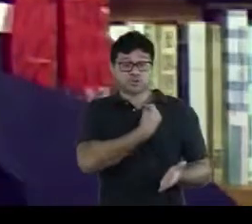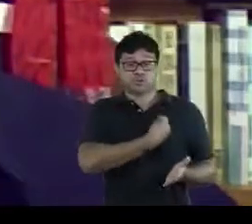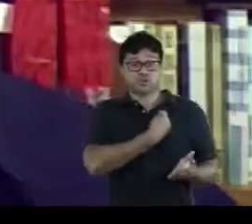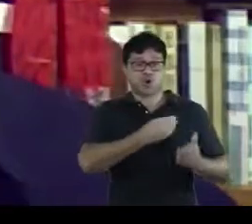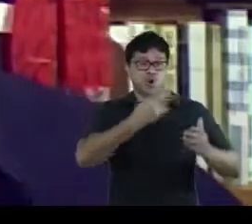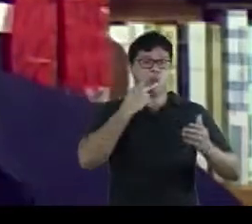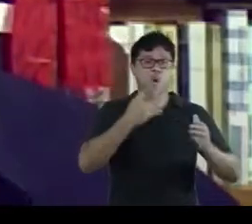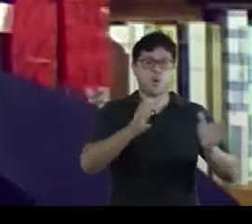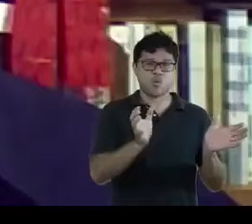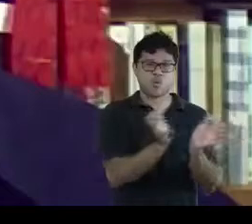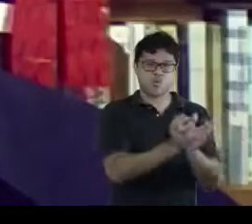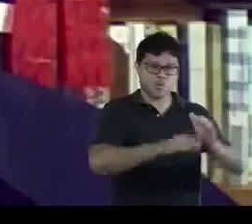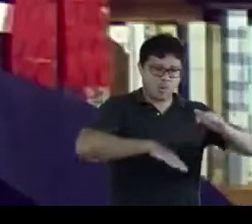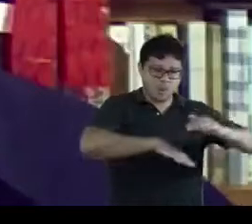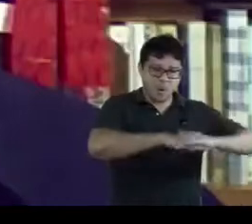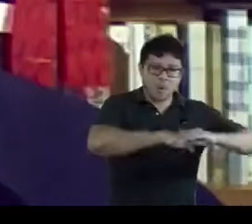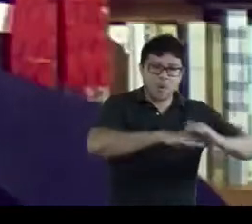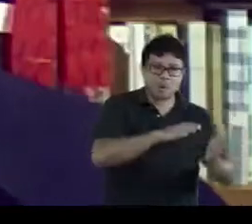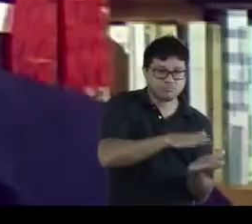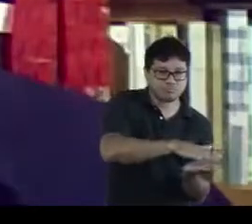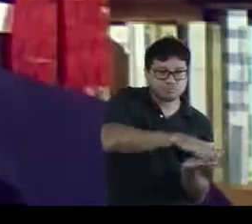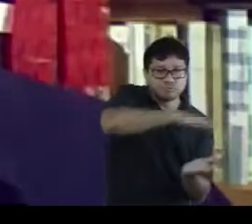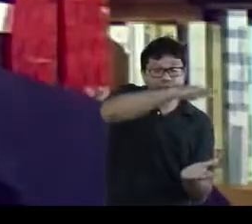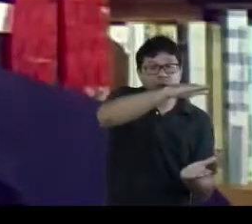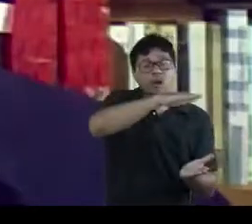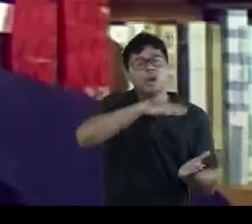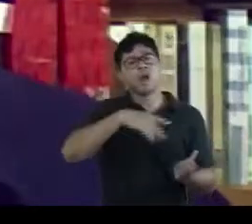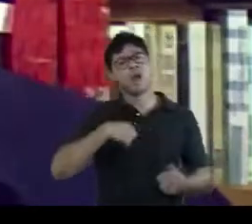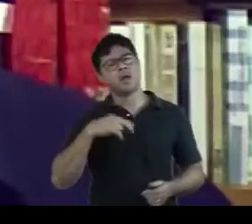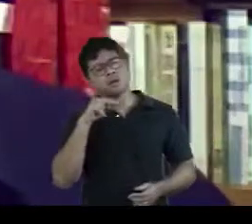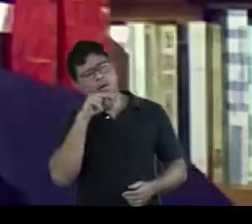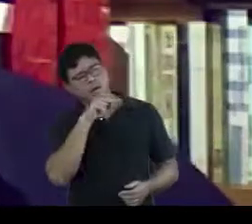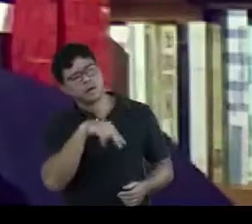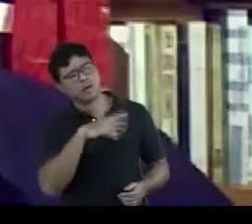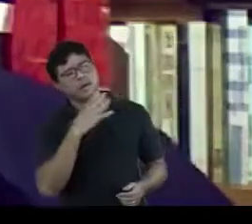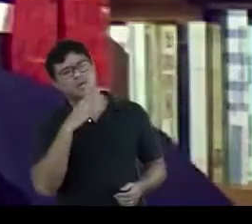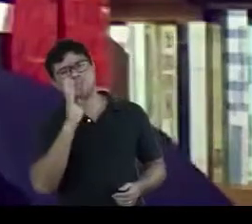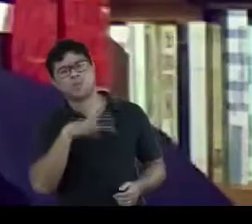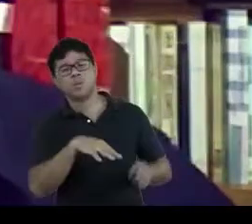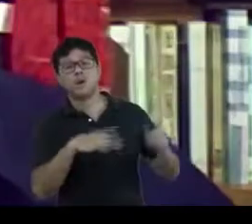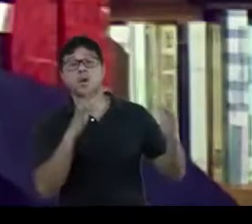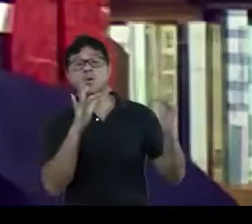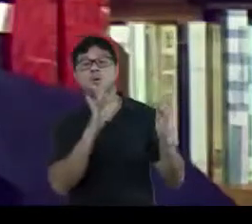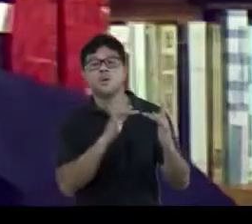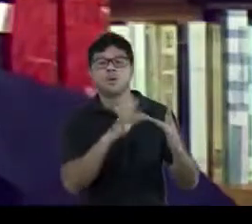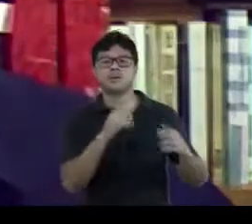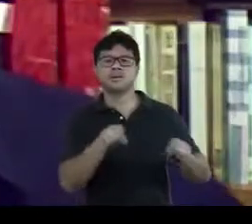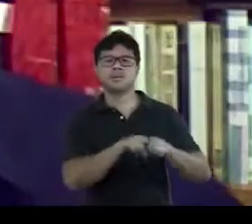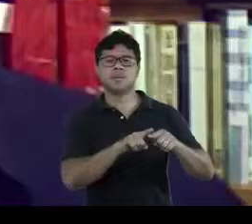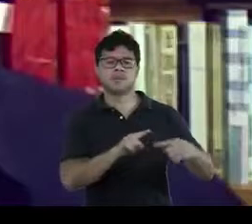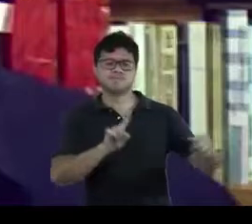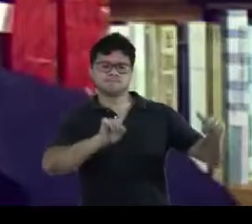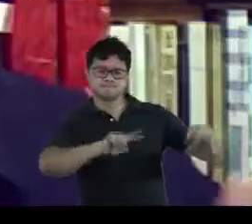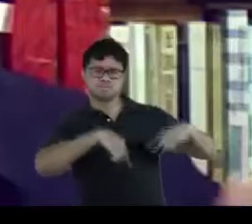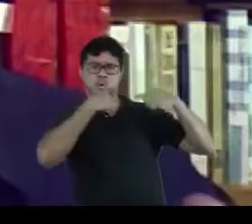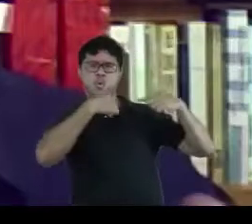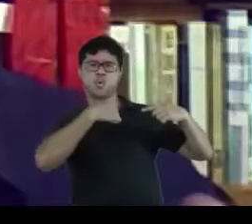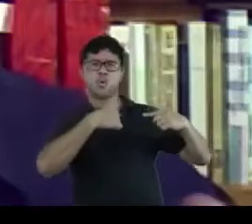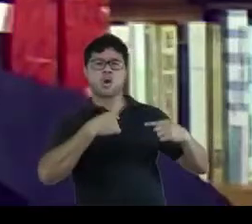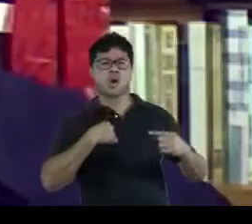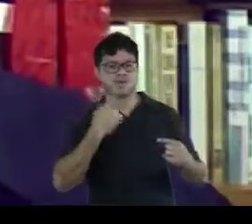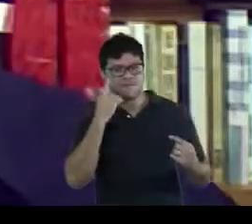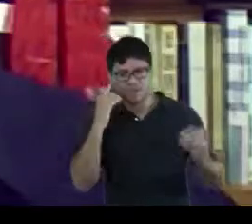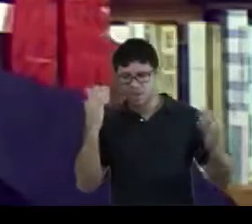na coleção do Real Gabinete Português de Leitura, me permitiu ter um contato e confrontar as